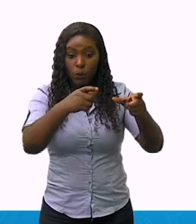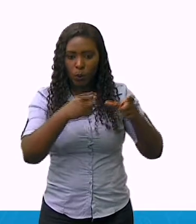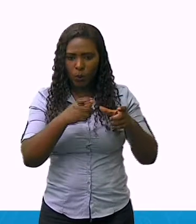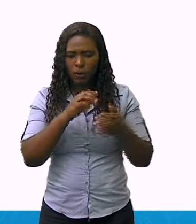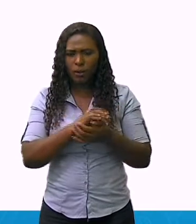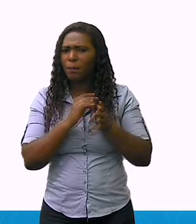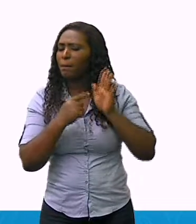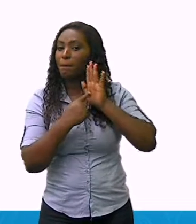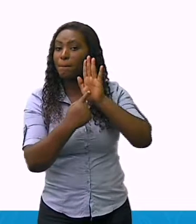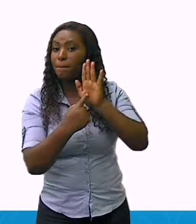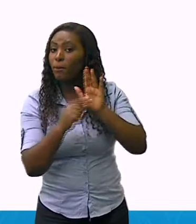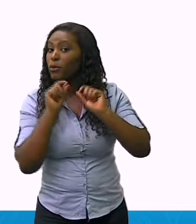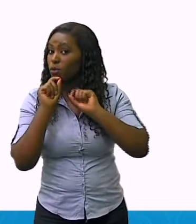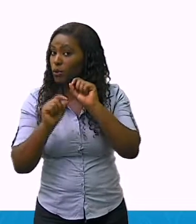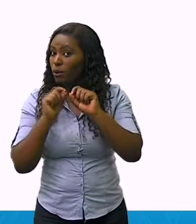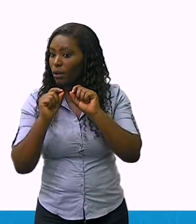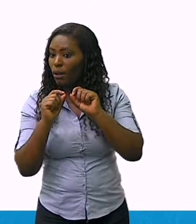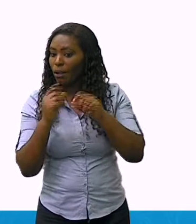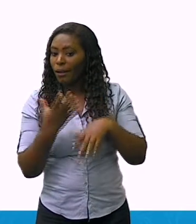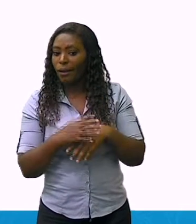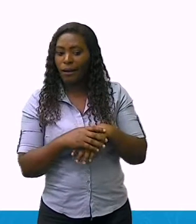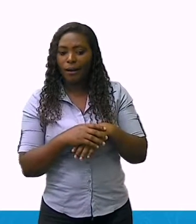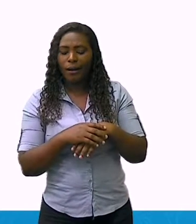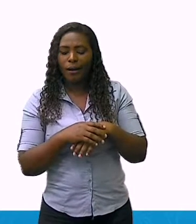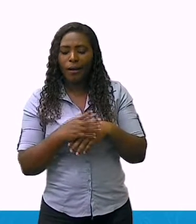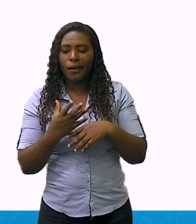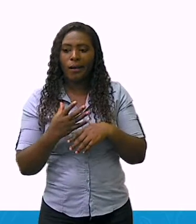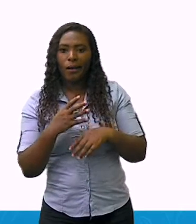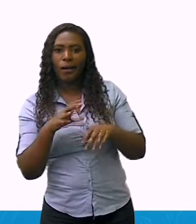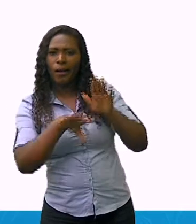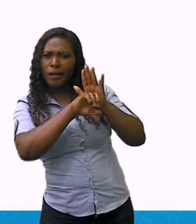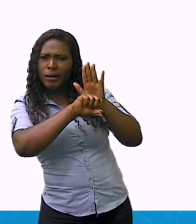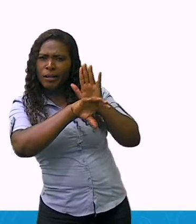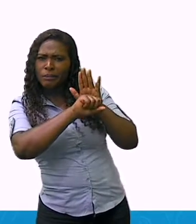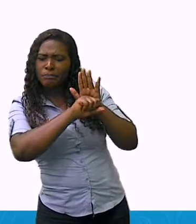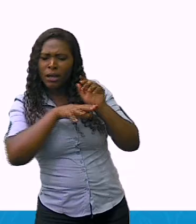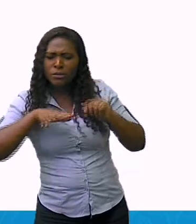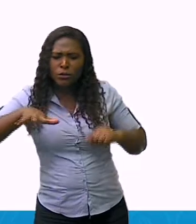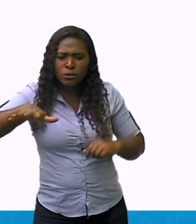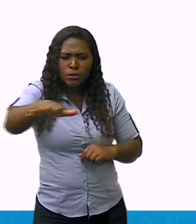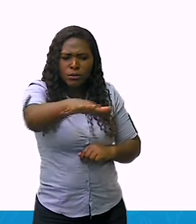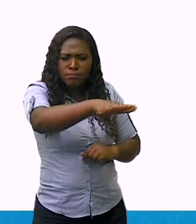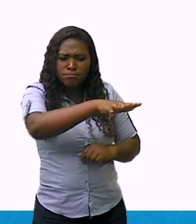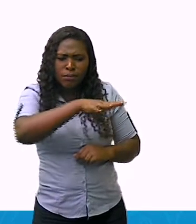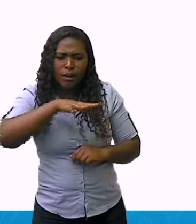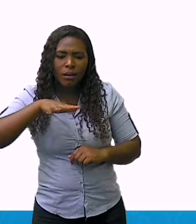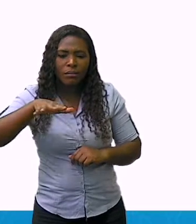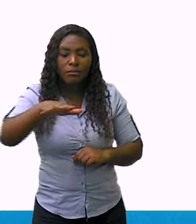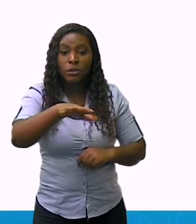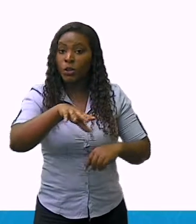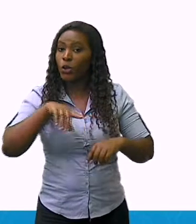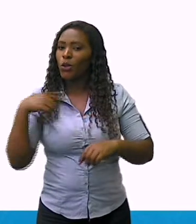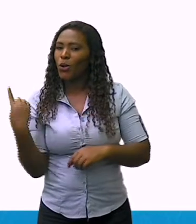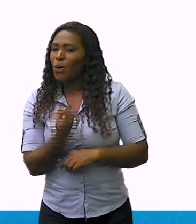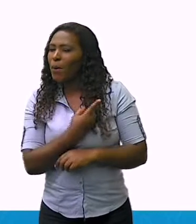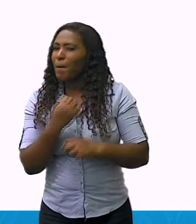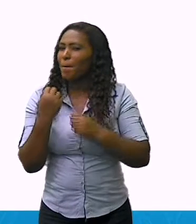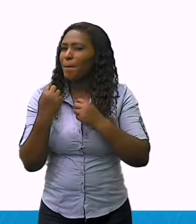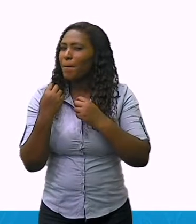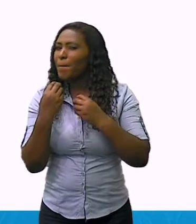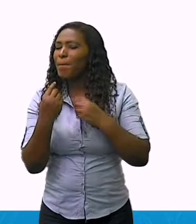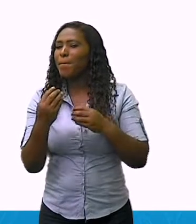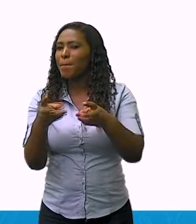podemos obter de um espaço por meio dos nossos sentidos, como por exemplo, a partir